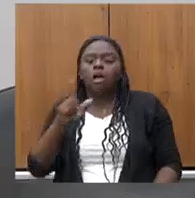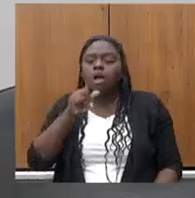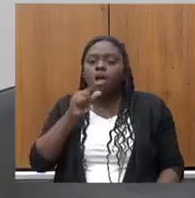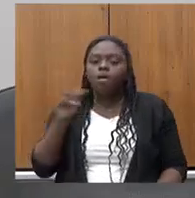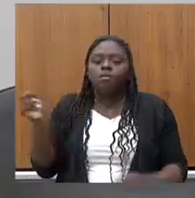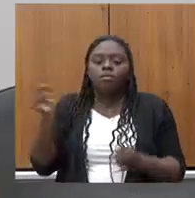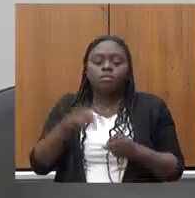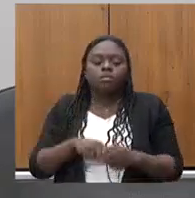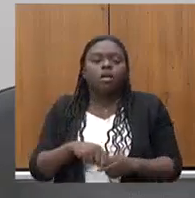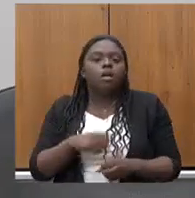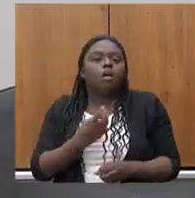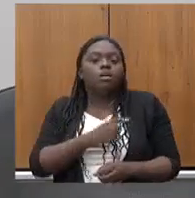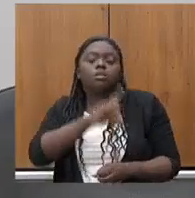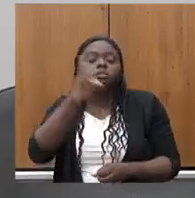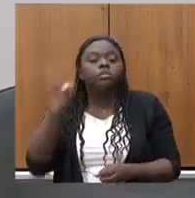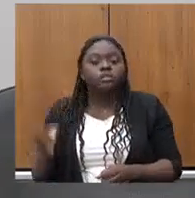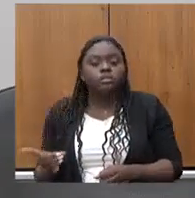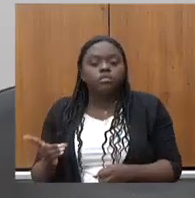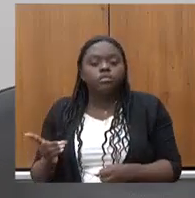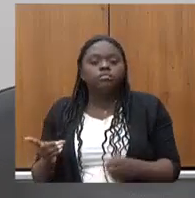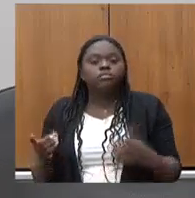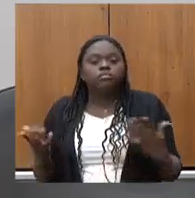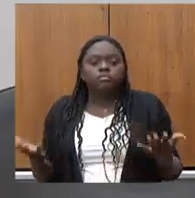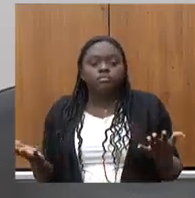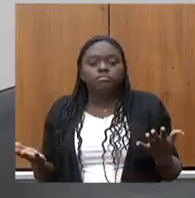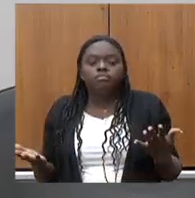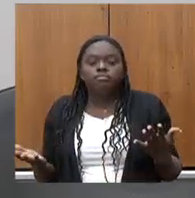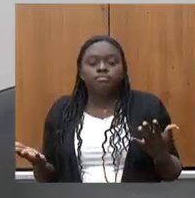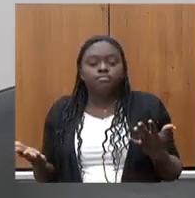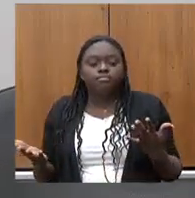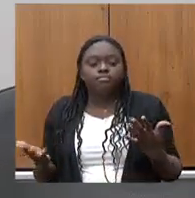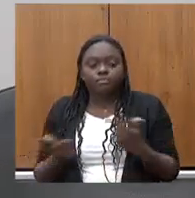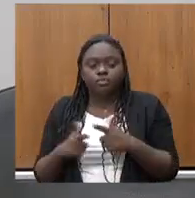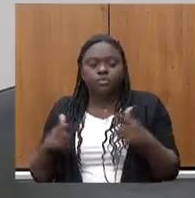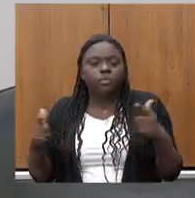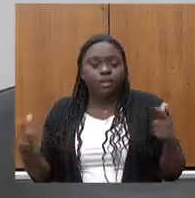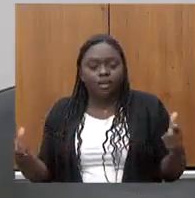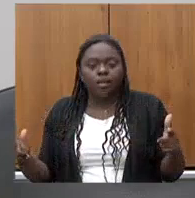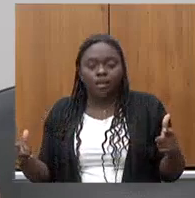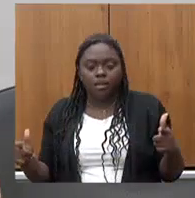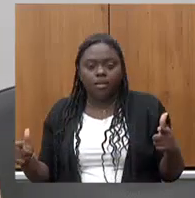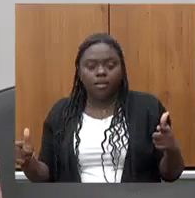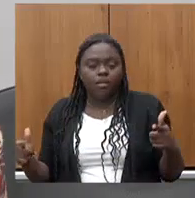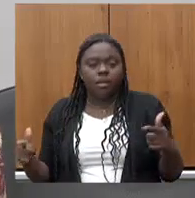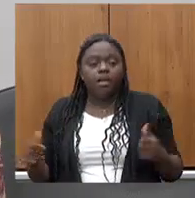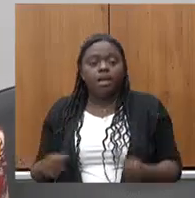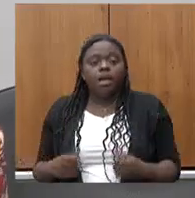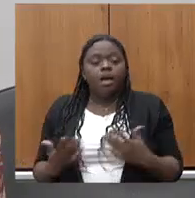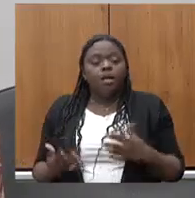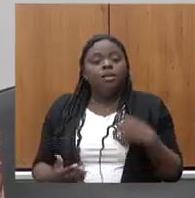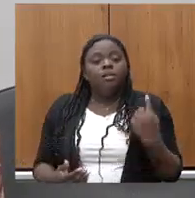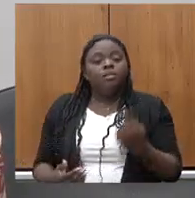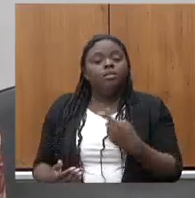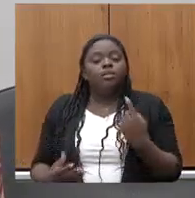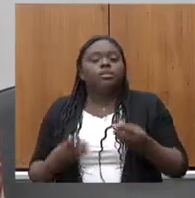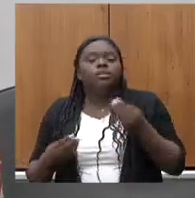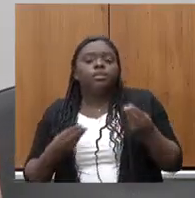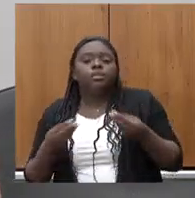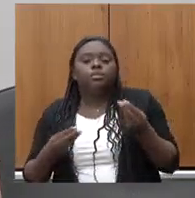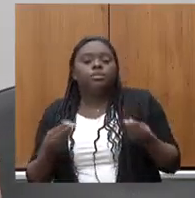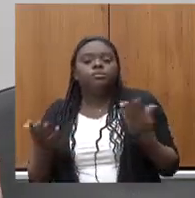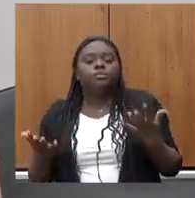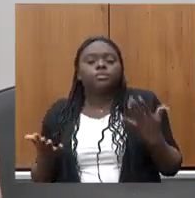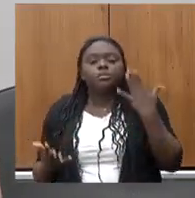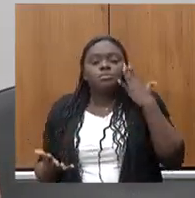ela o fornecimento que ela interrompe quando será quando será normalizado a gente fica aí sem